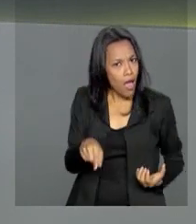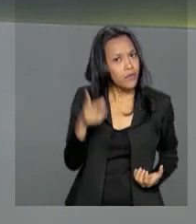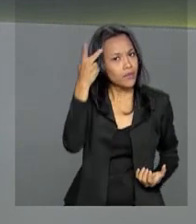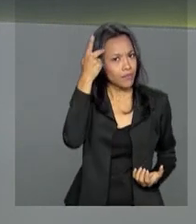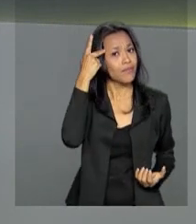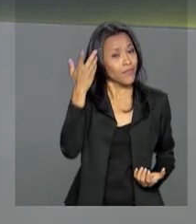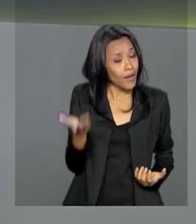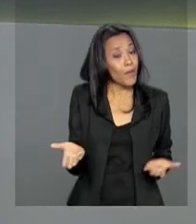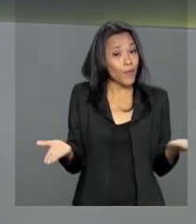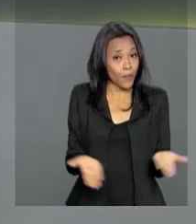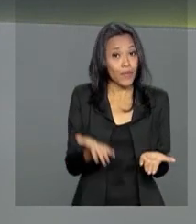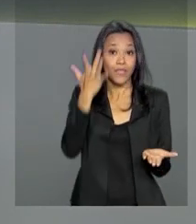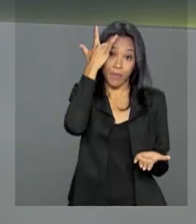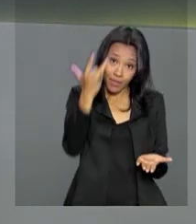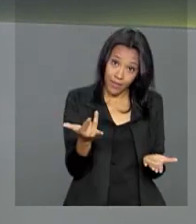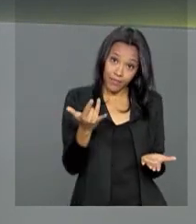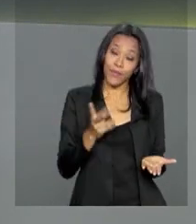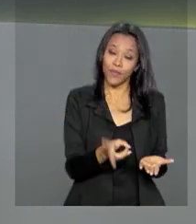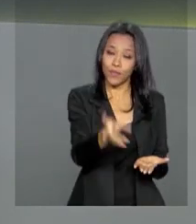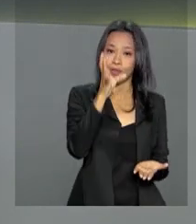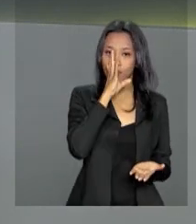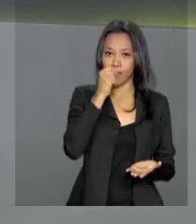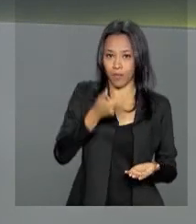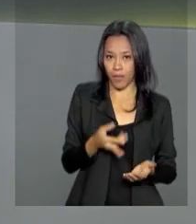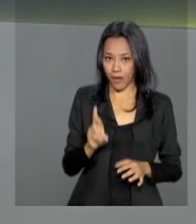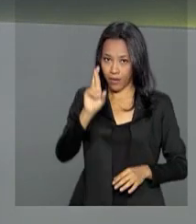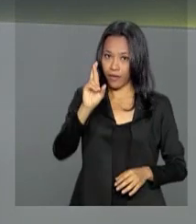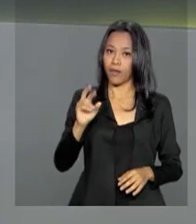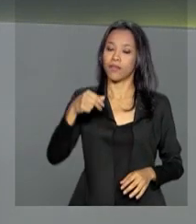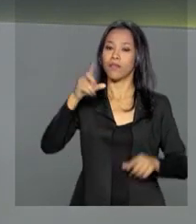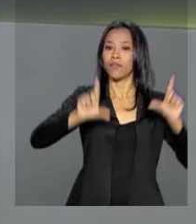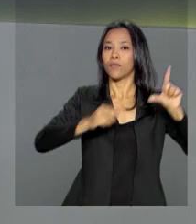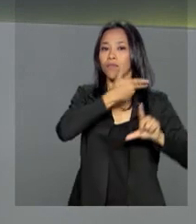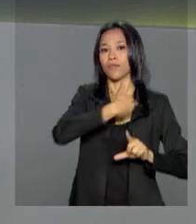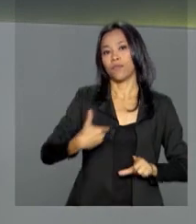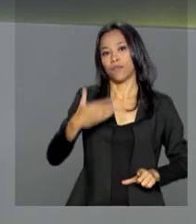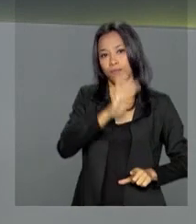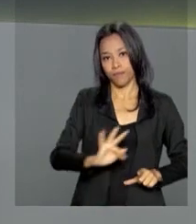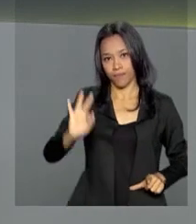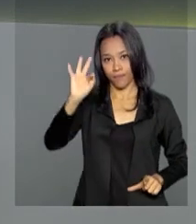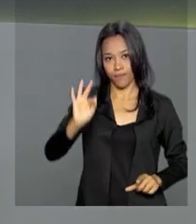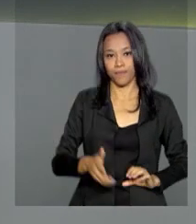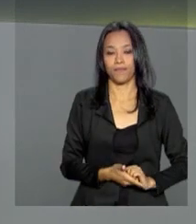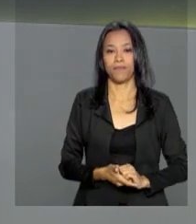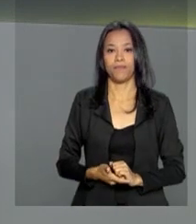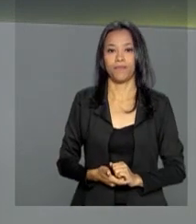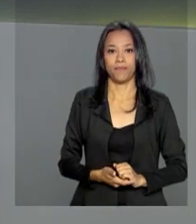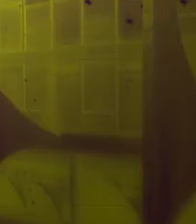São Paulo, hoje e amanhã. Continue com a gente aqui na NBR e a TV do Governo Federal.